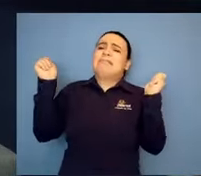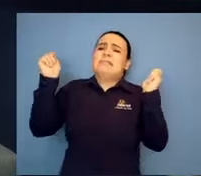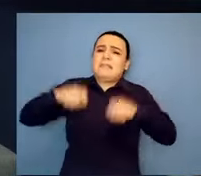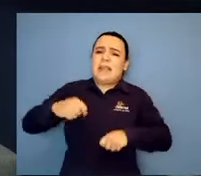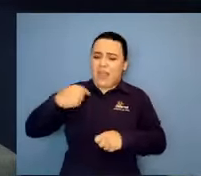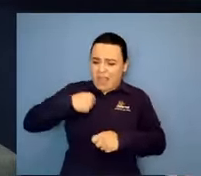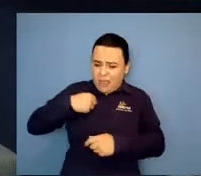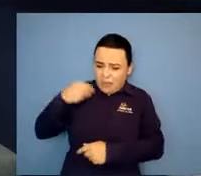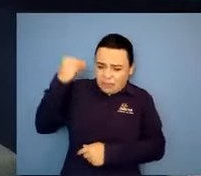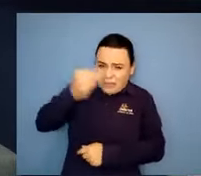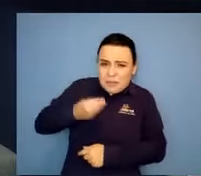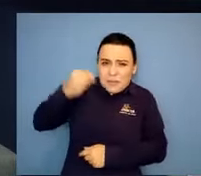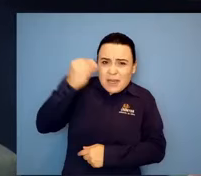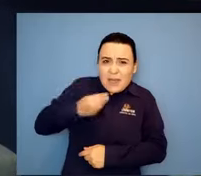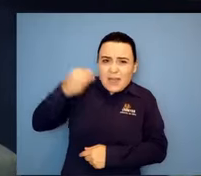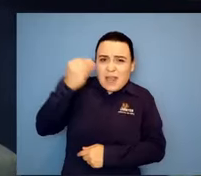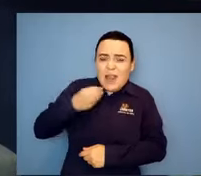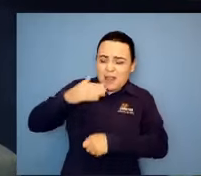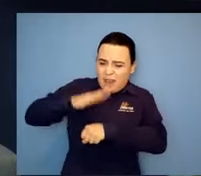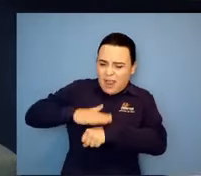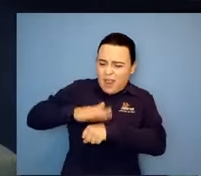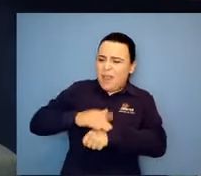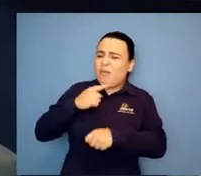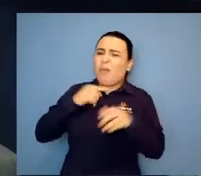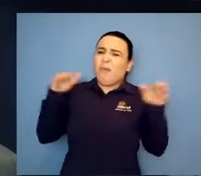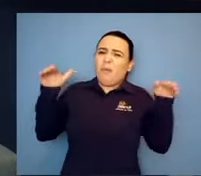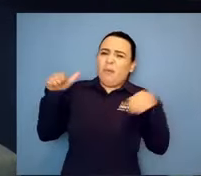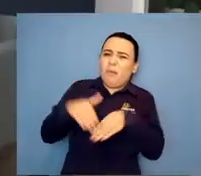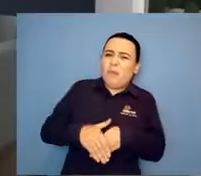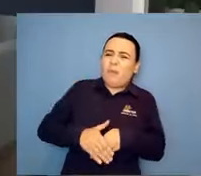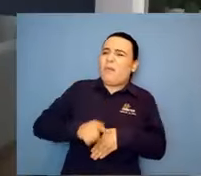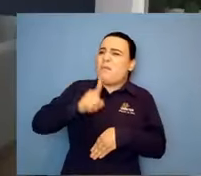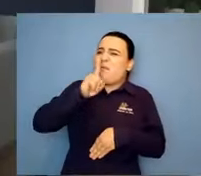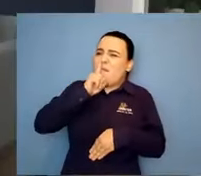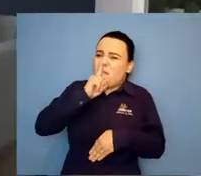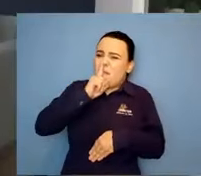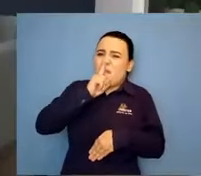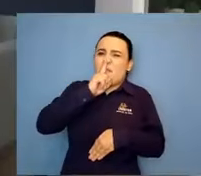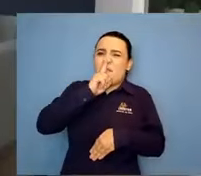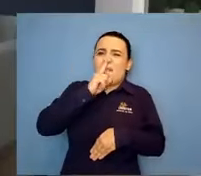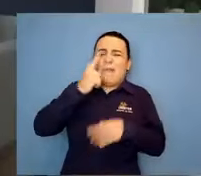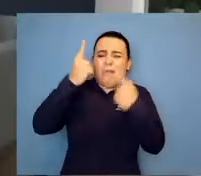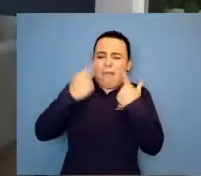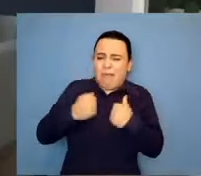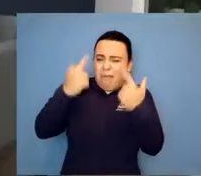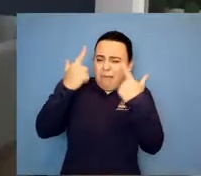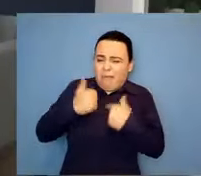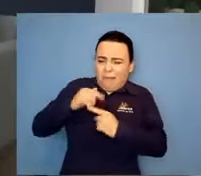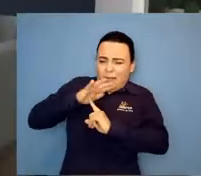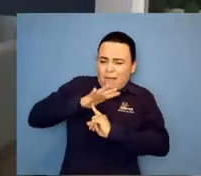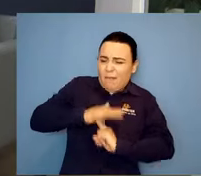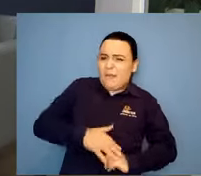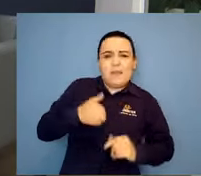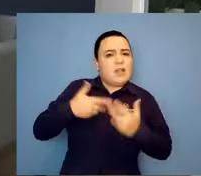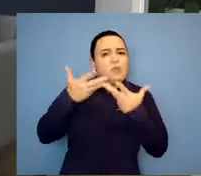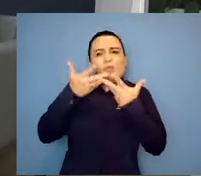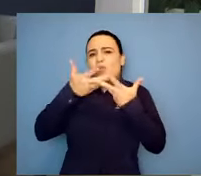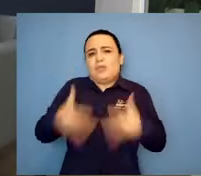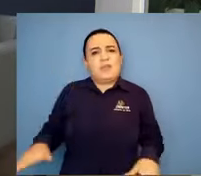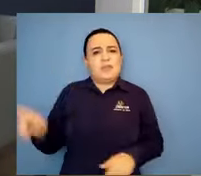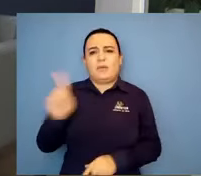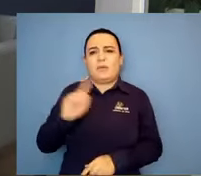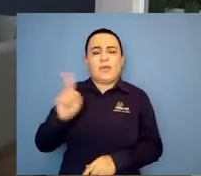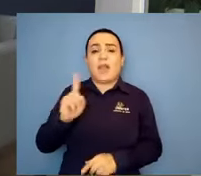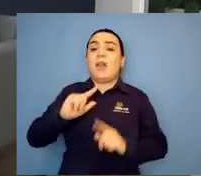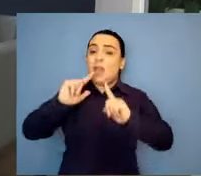com o quê? Tanto que você evoluiu espiritualmente e como ser humano, você já estava em outro patamar, né?